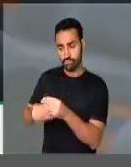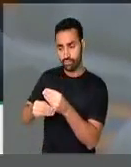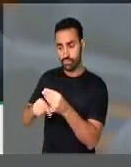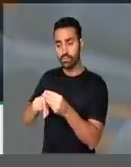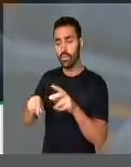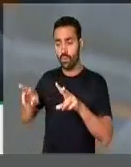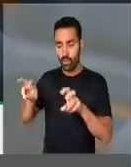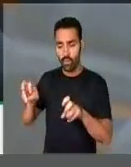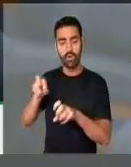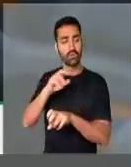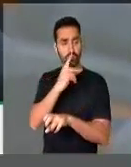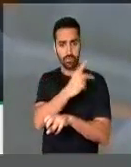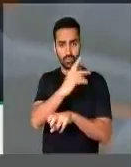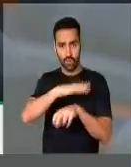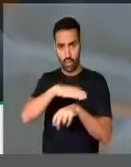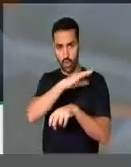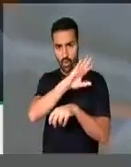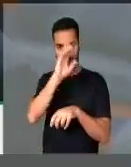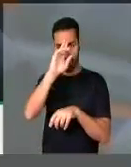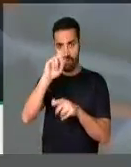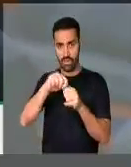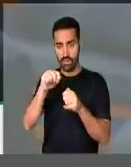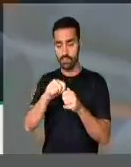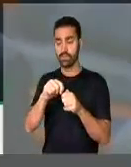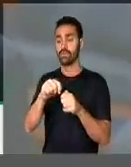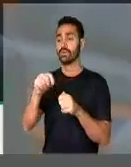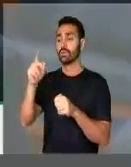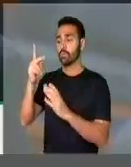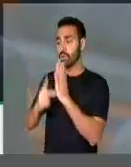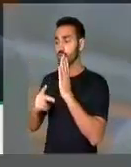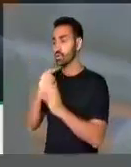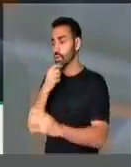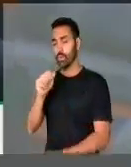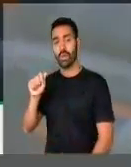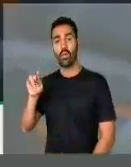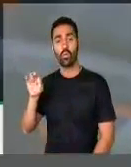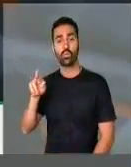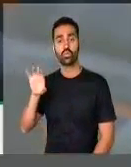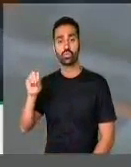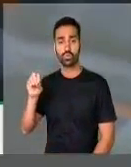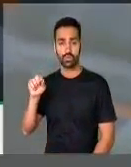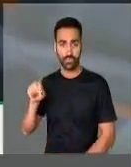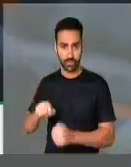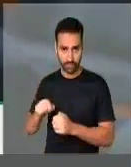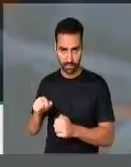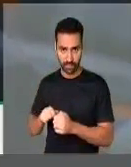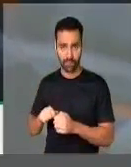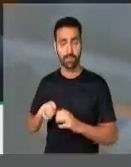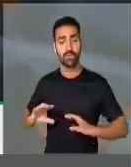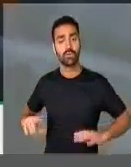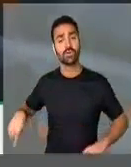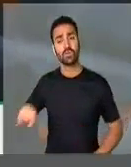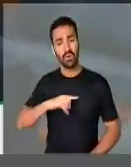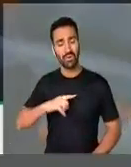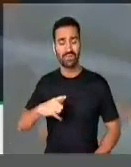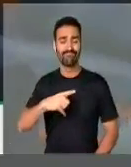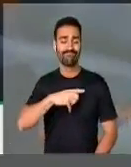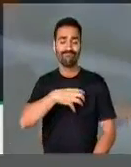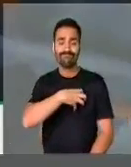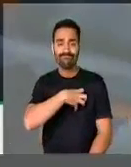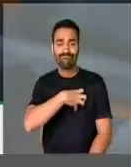tem o projeto de V. Exª e o projeto também do Capitão Augusto. Todos nós estamos